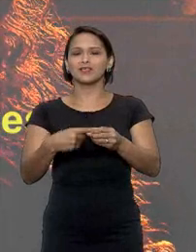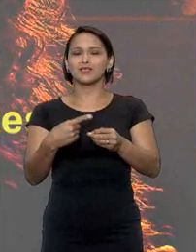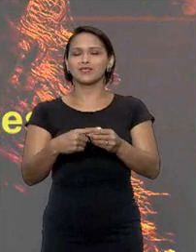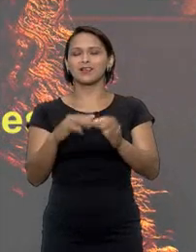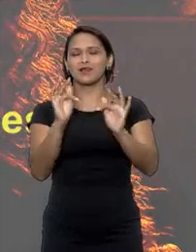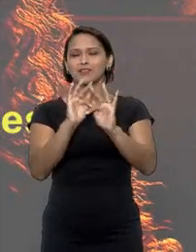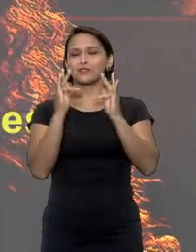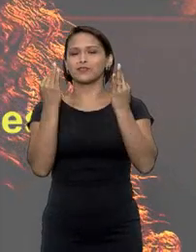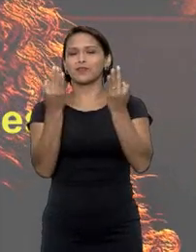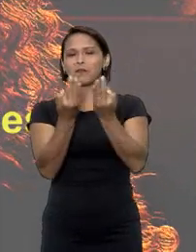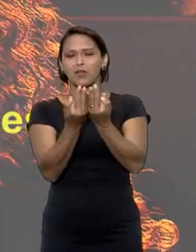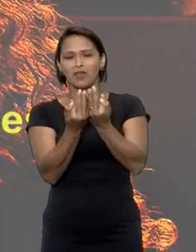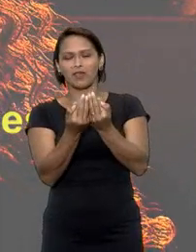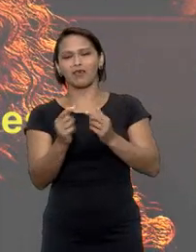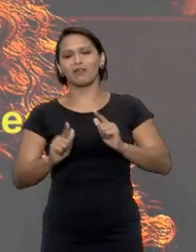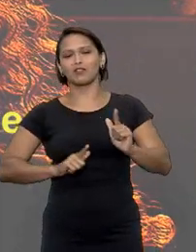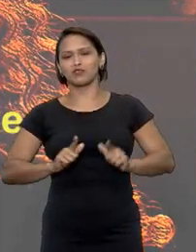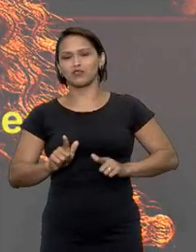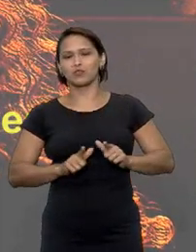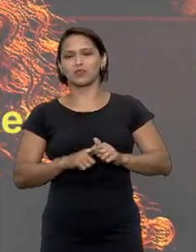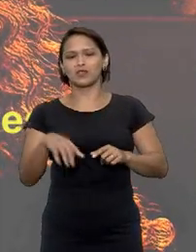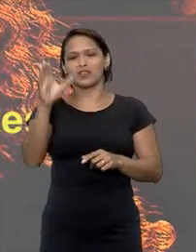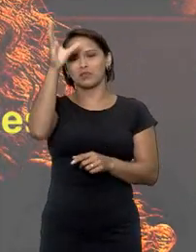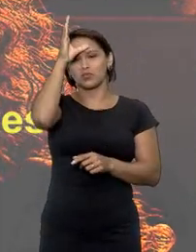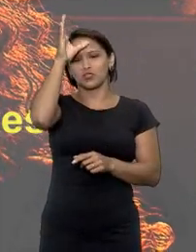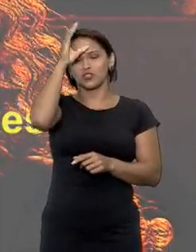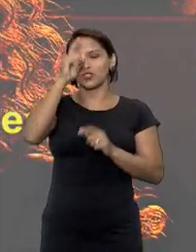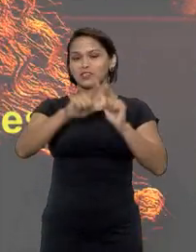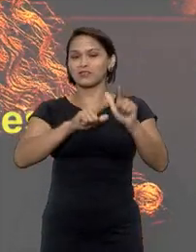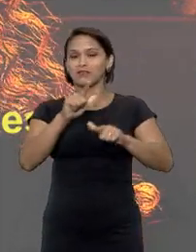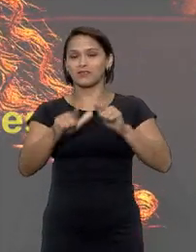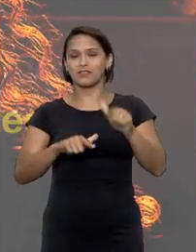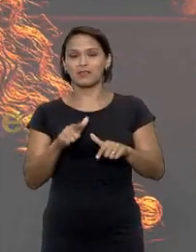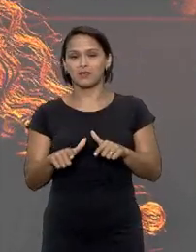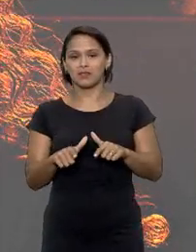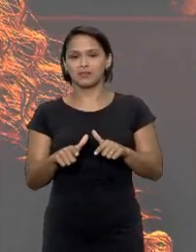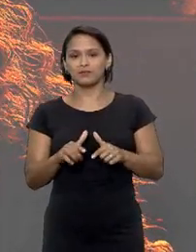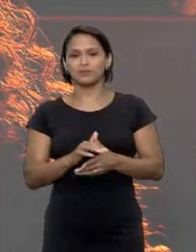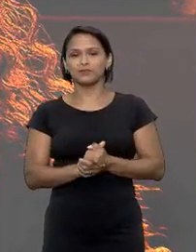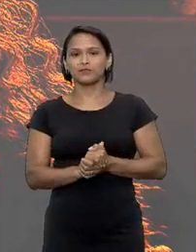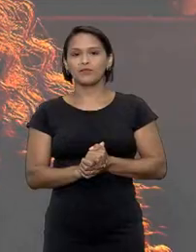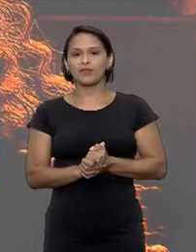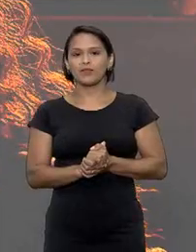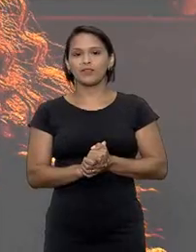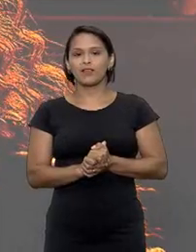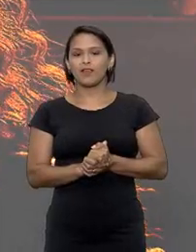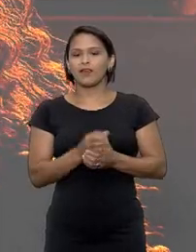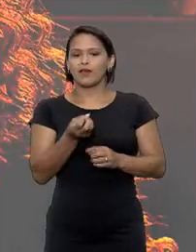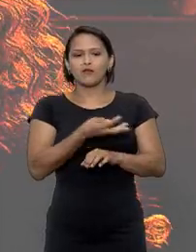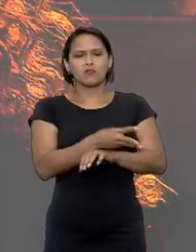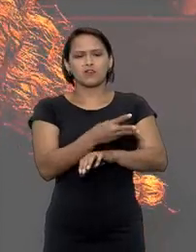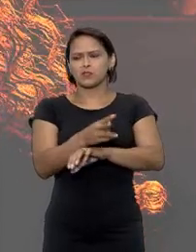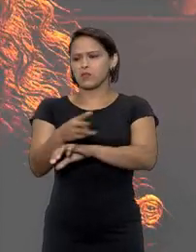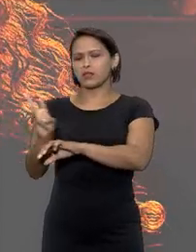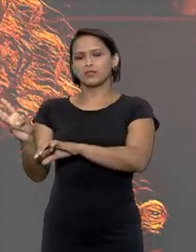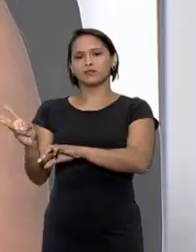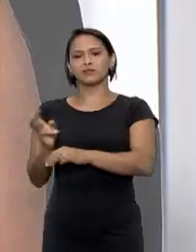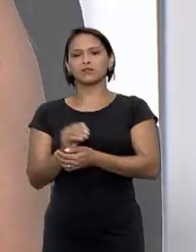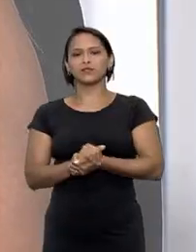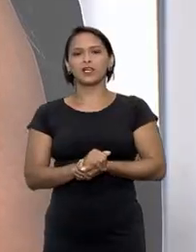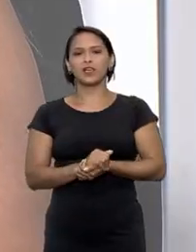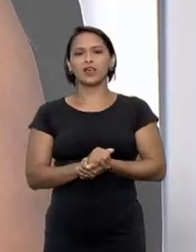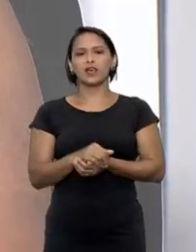meus parentes mais próximos no meu trabalho e assim foi se espalhando